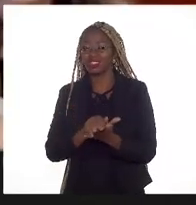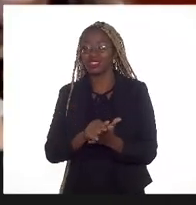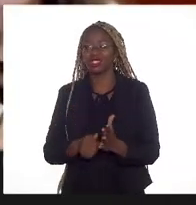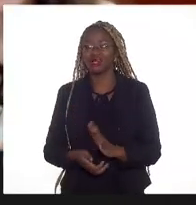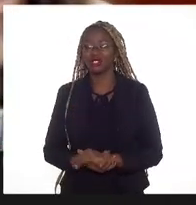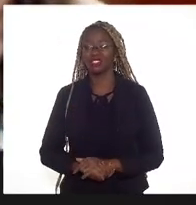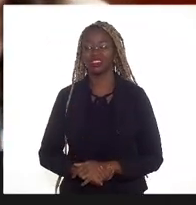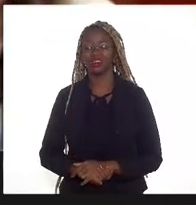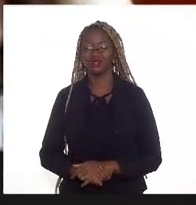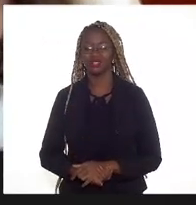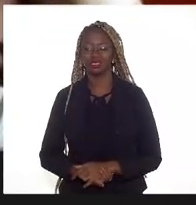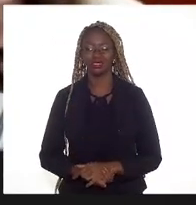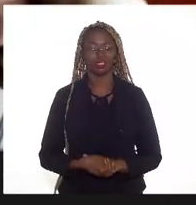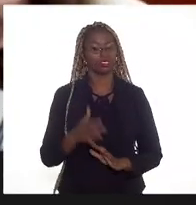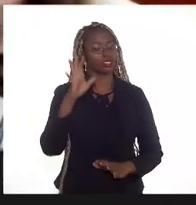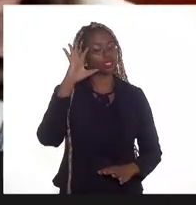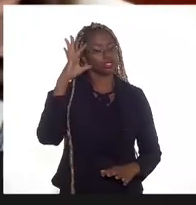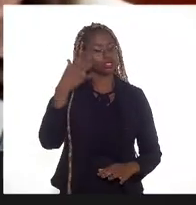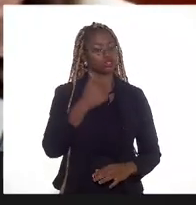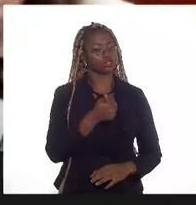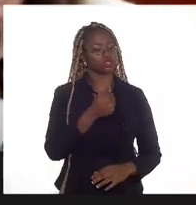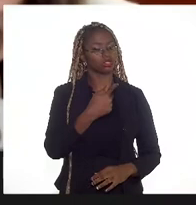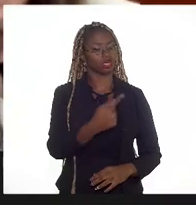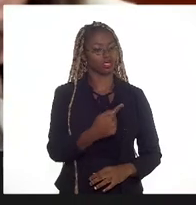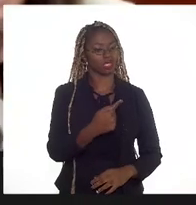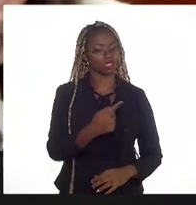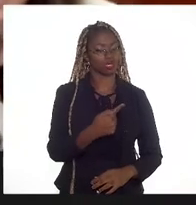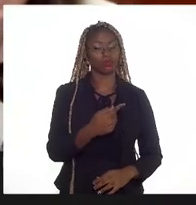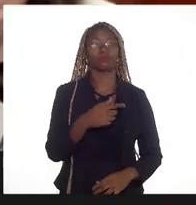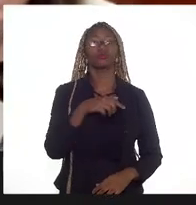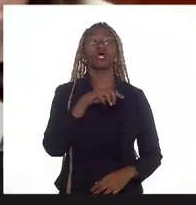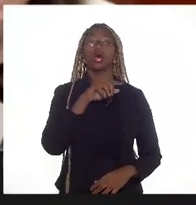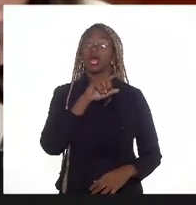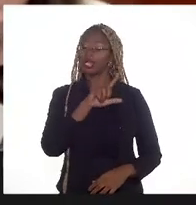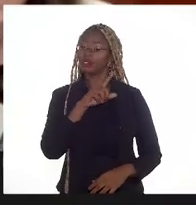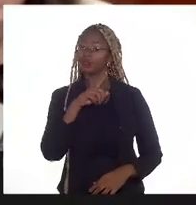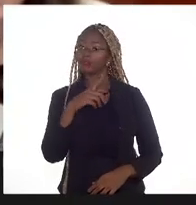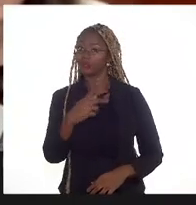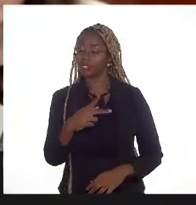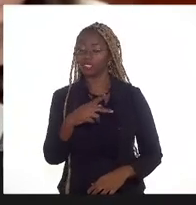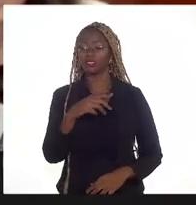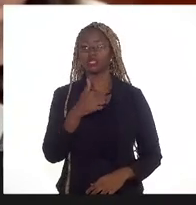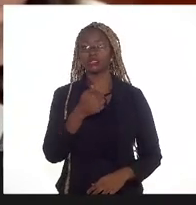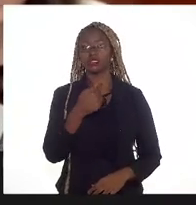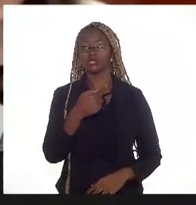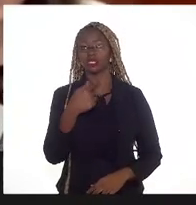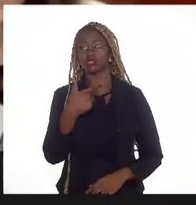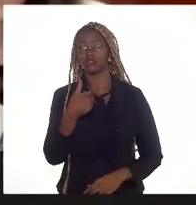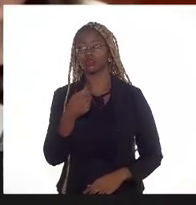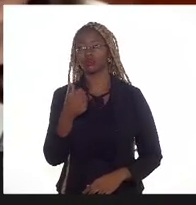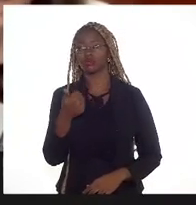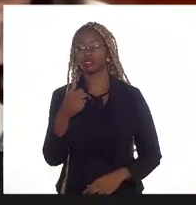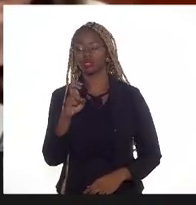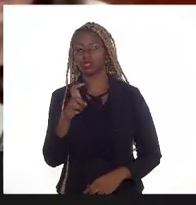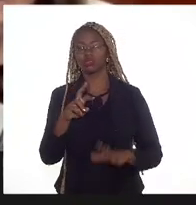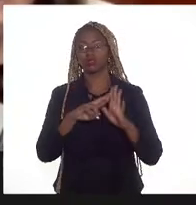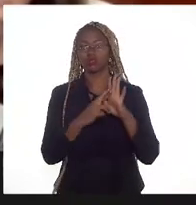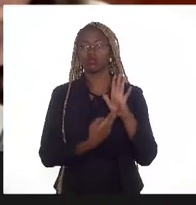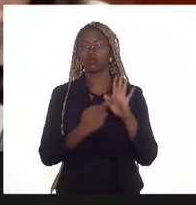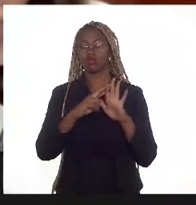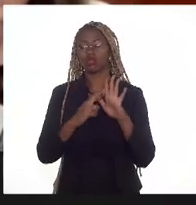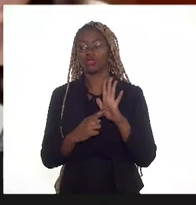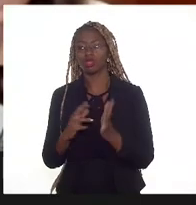Ah, está bom. É a resolução 17 de 2015, a ANP 17 de 2015, que estabelece esse regulamento do plano de desenvolvimento.